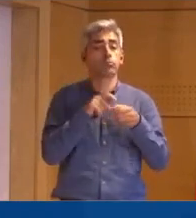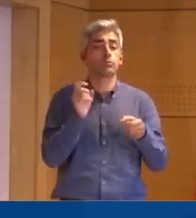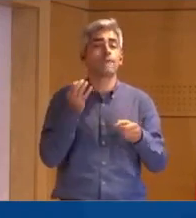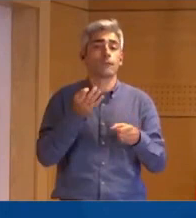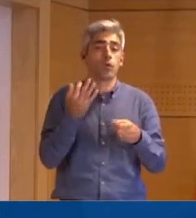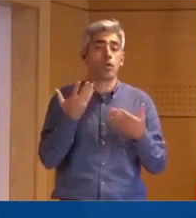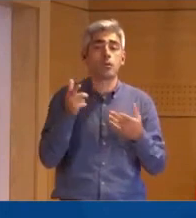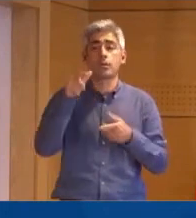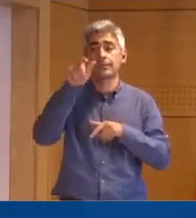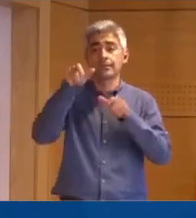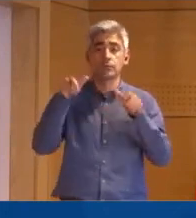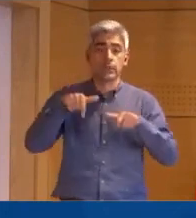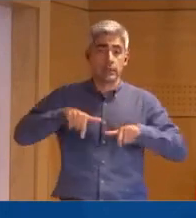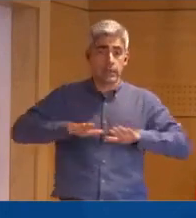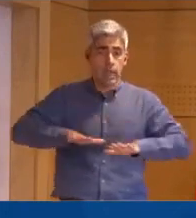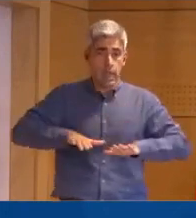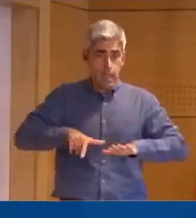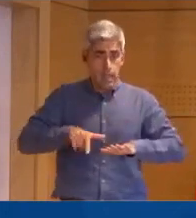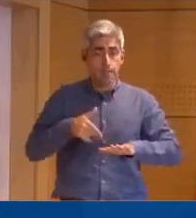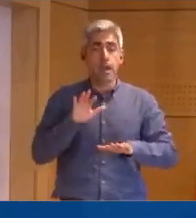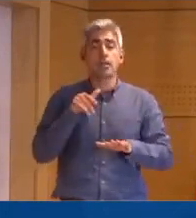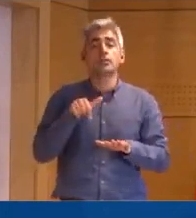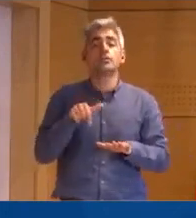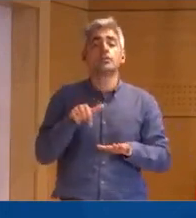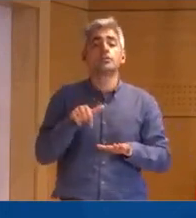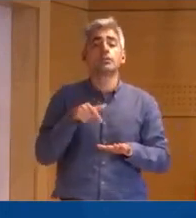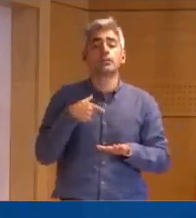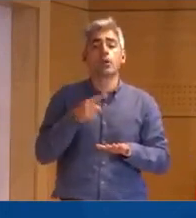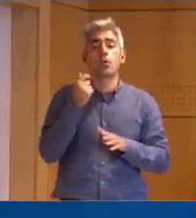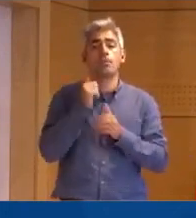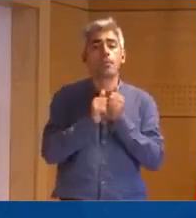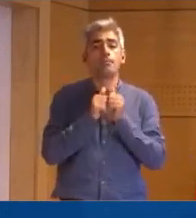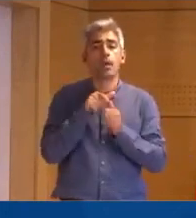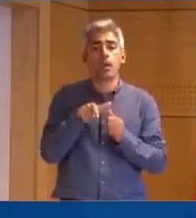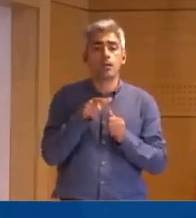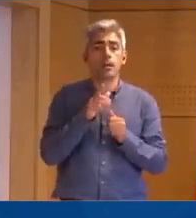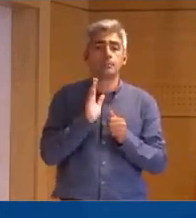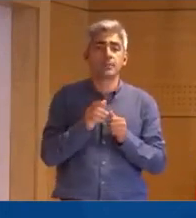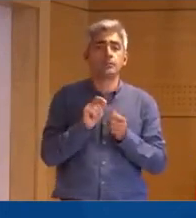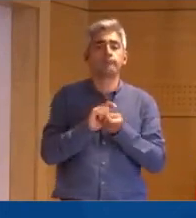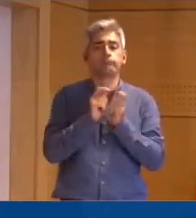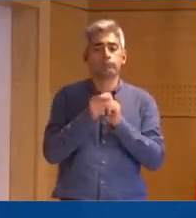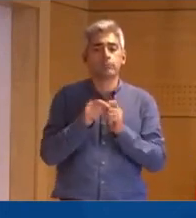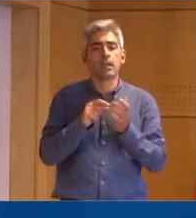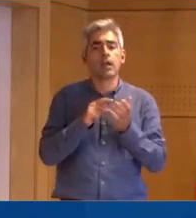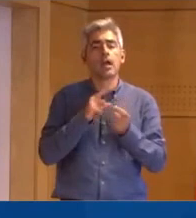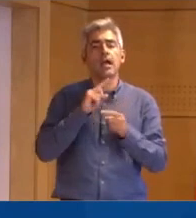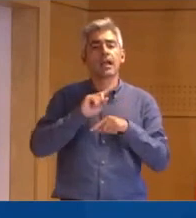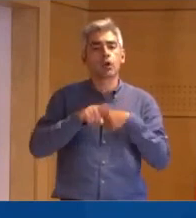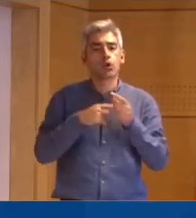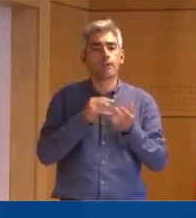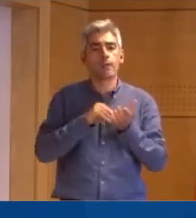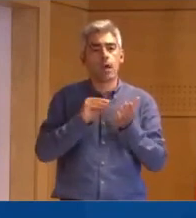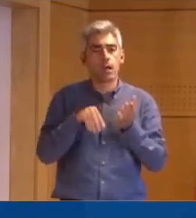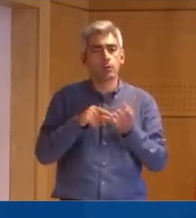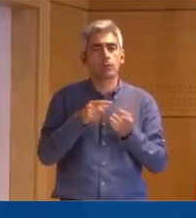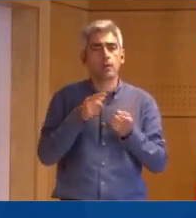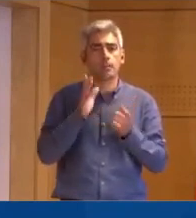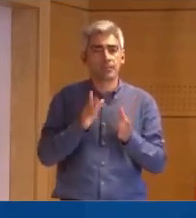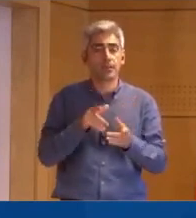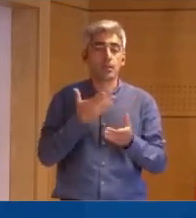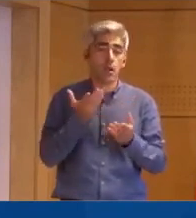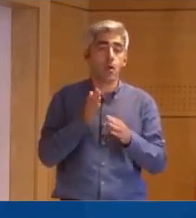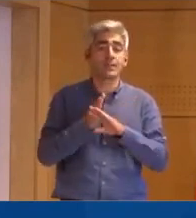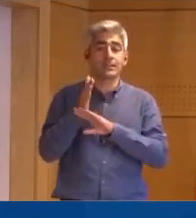a ser cidadãos que estão cá, mas que têm um papel que tem que ser renovado sistematicamente. A ideia é que possa, através